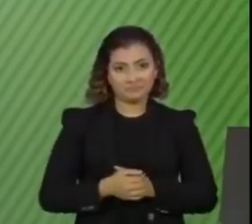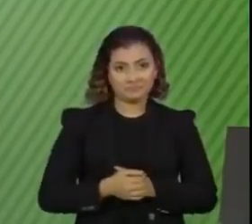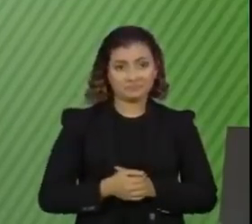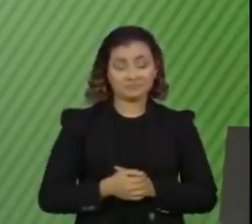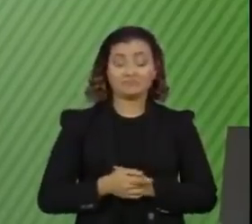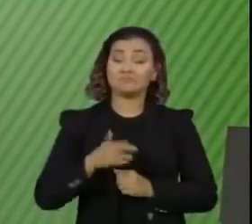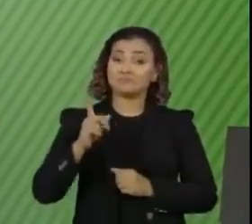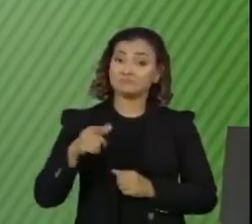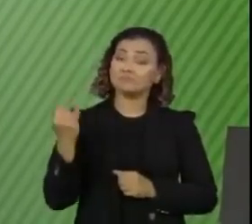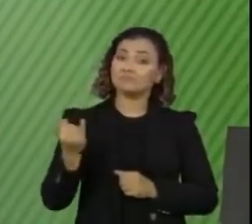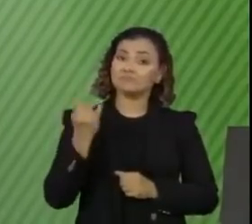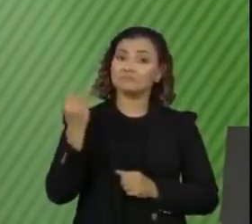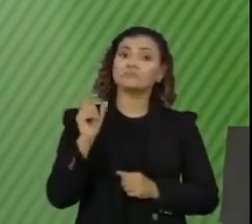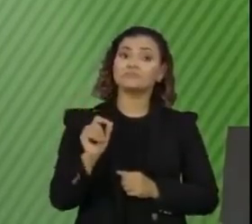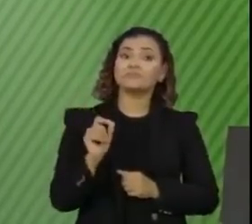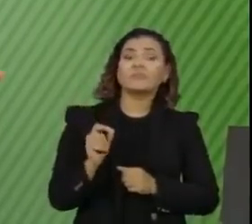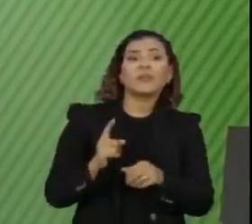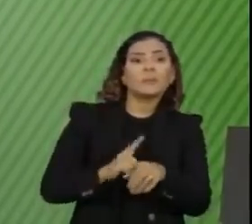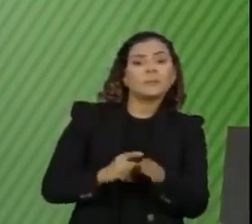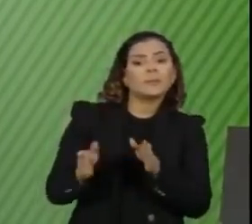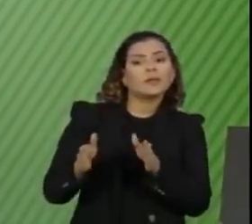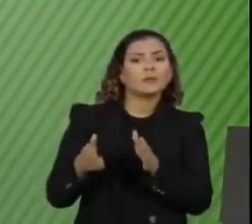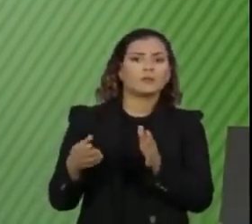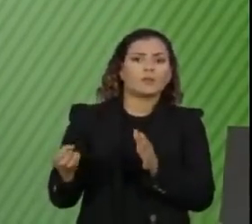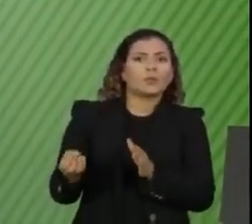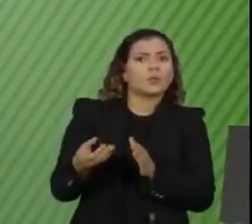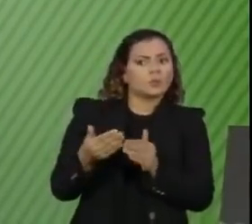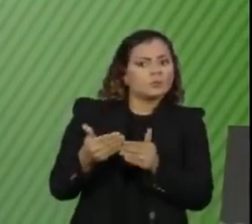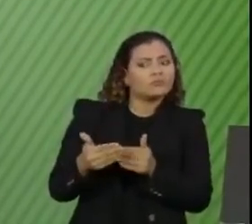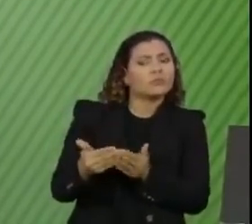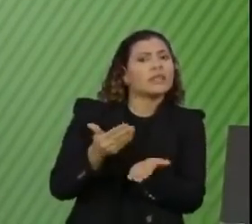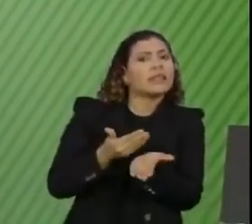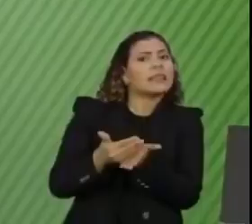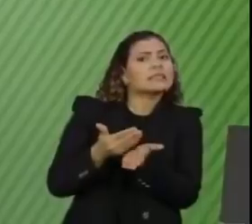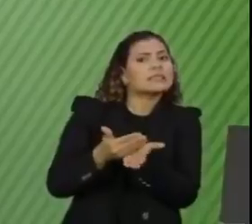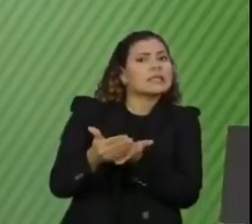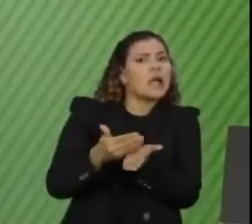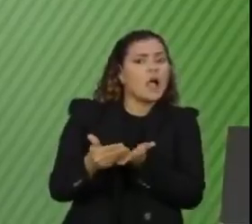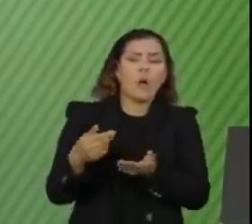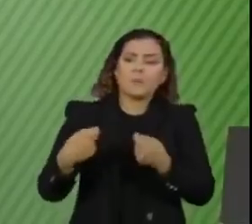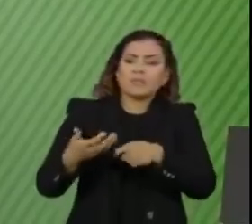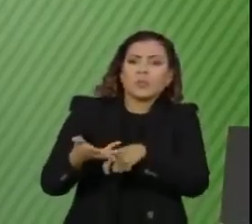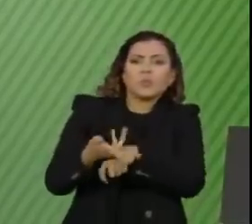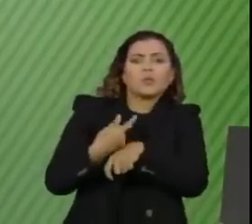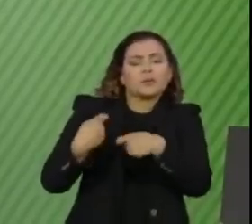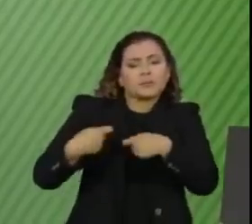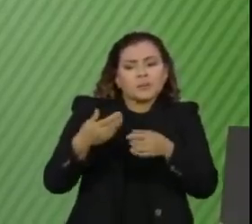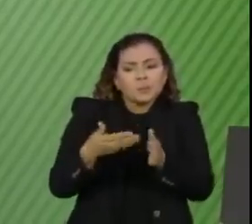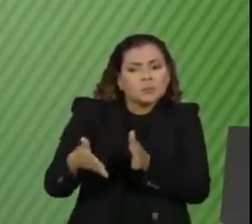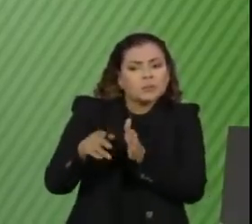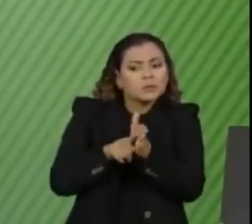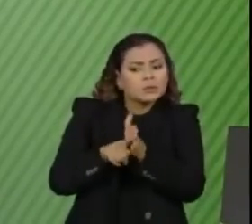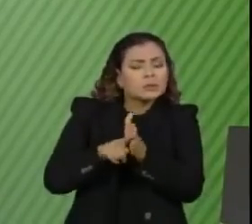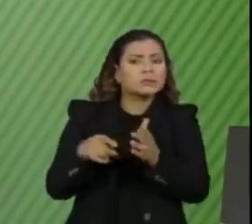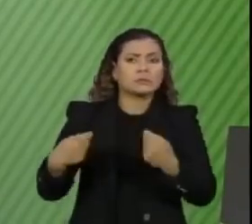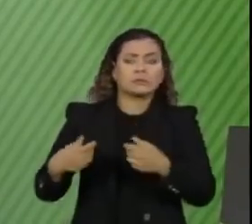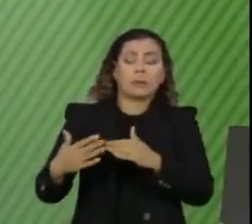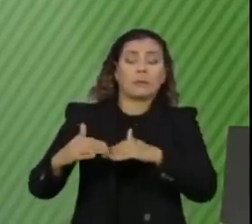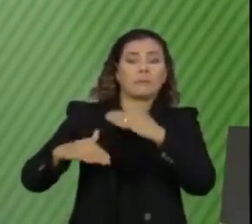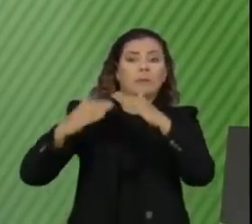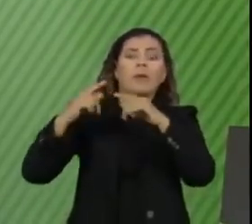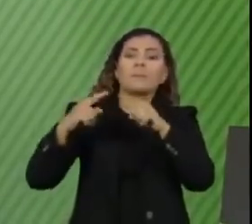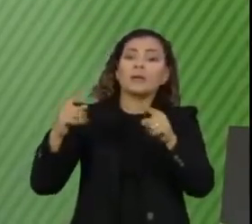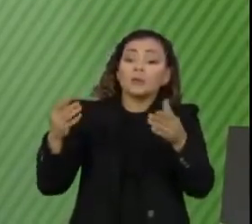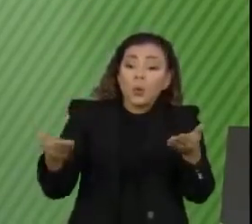substancial, ainda na fase inicial, obviamente que nós temos que aperfeiçoar o nosso sistema produtivo, mas já